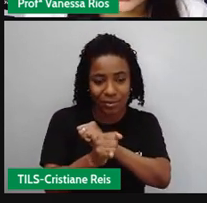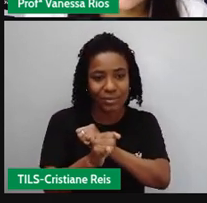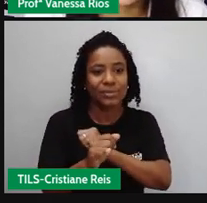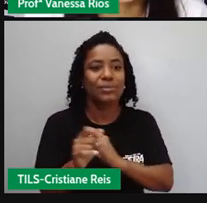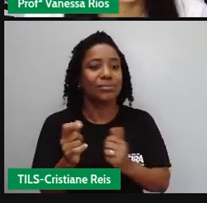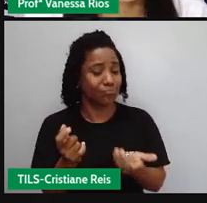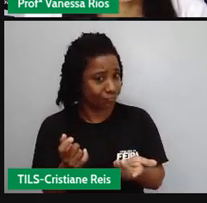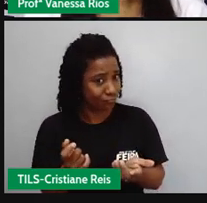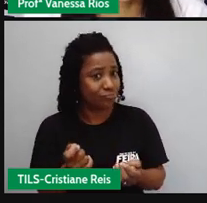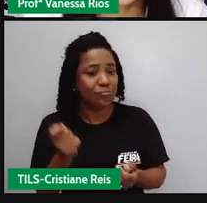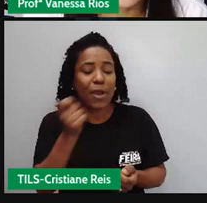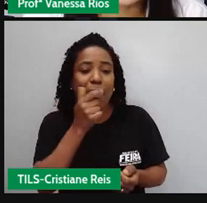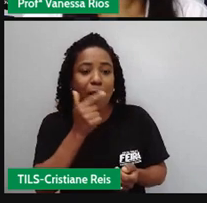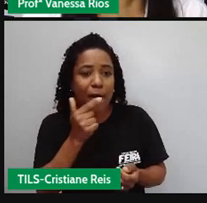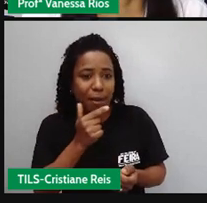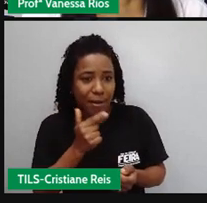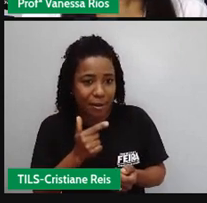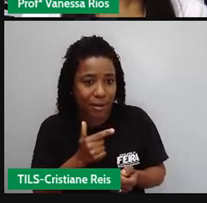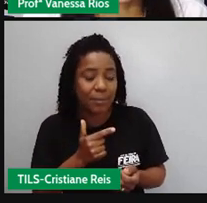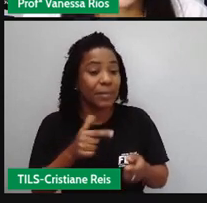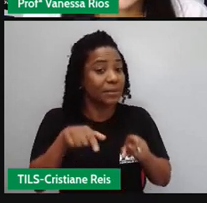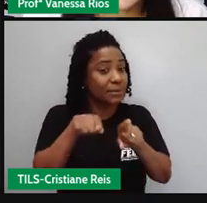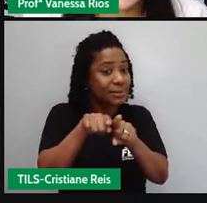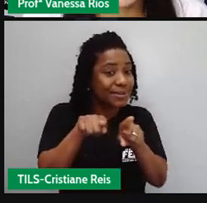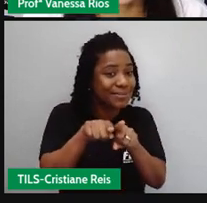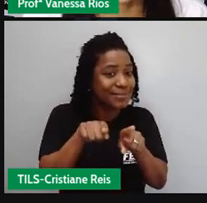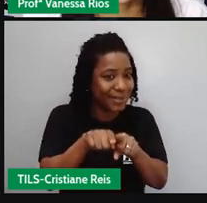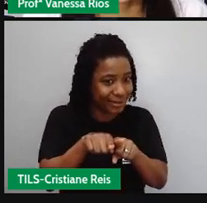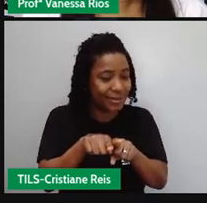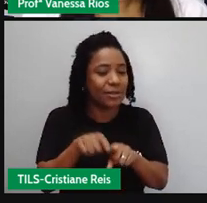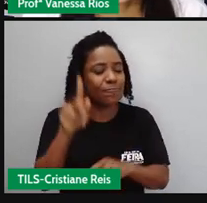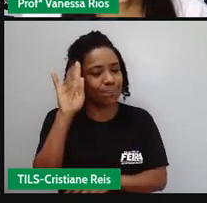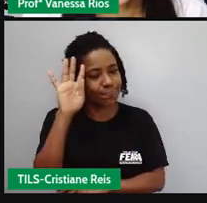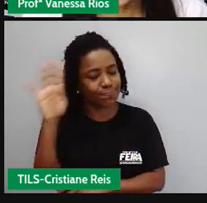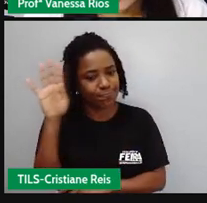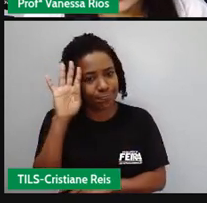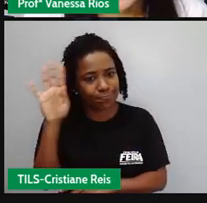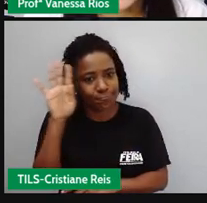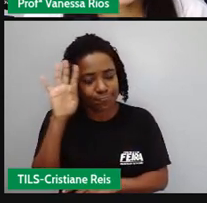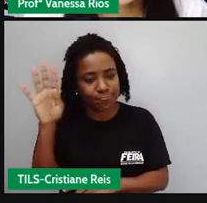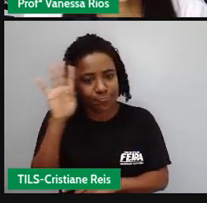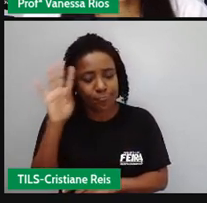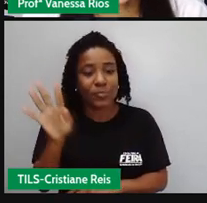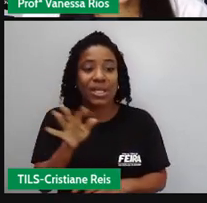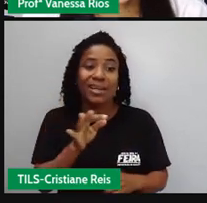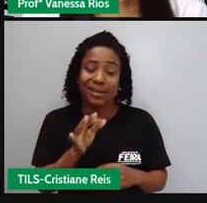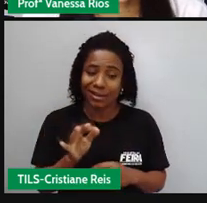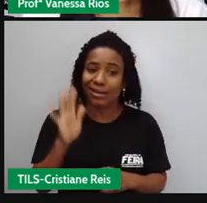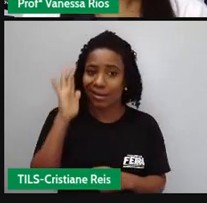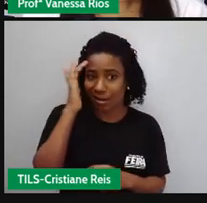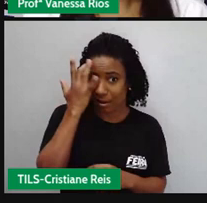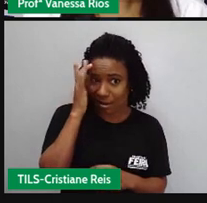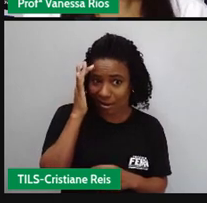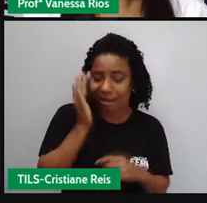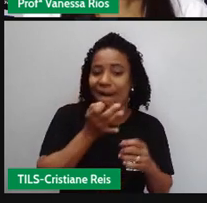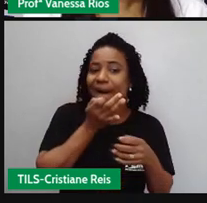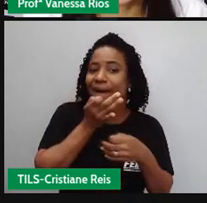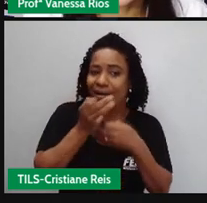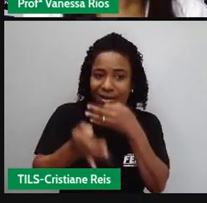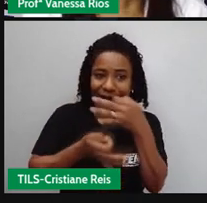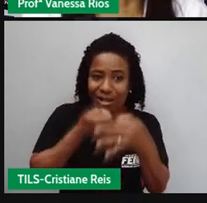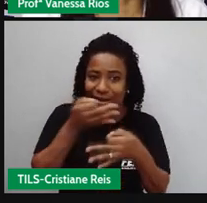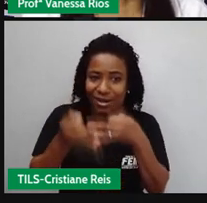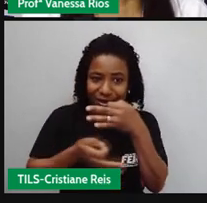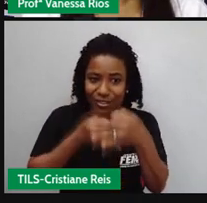crítico e ou reflexivo. Então, é comum, né, aparecer aí as características do